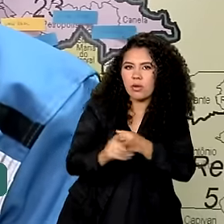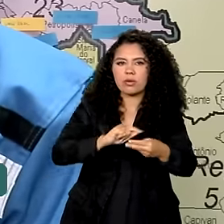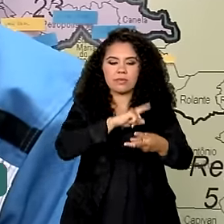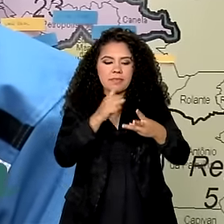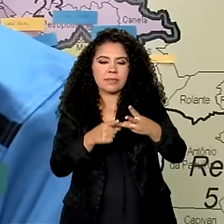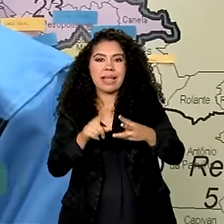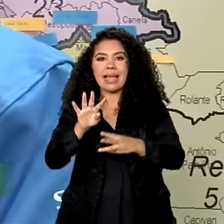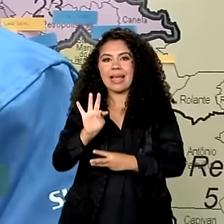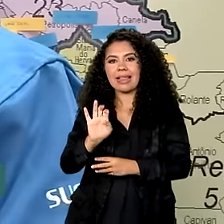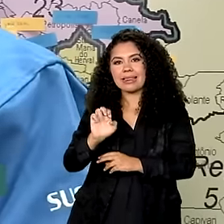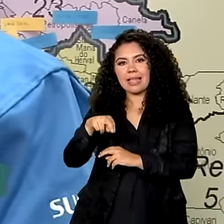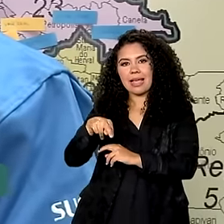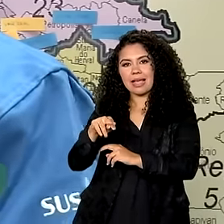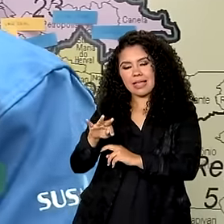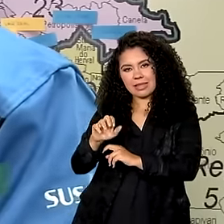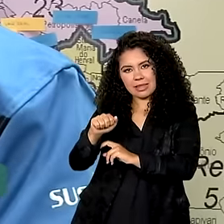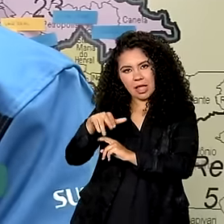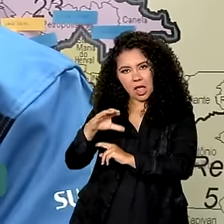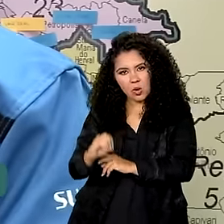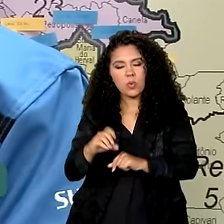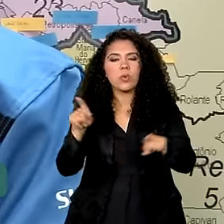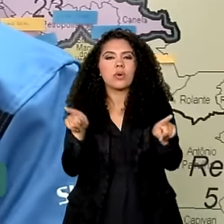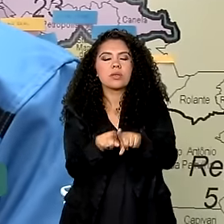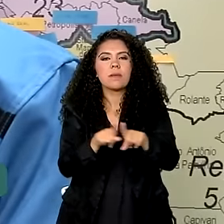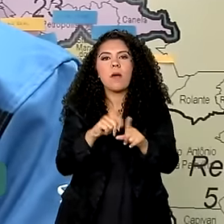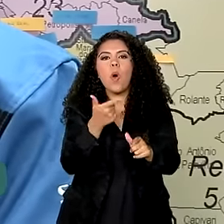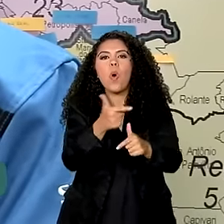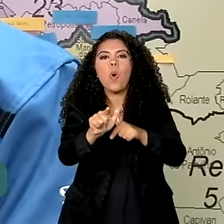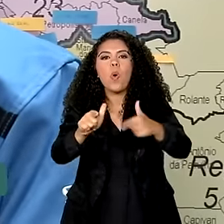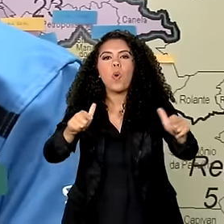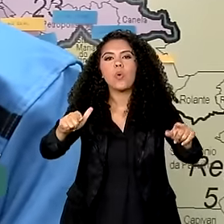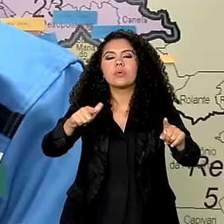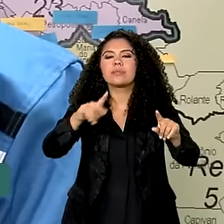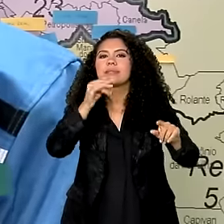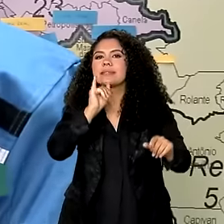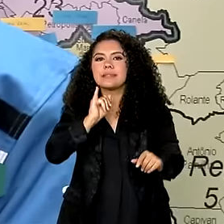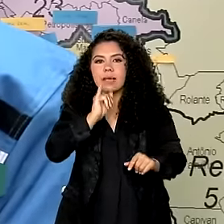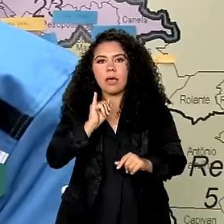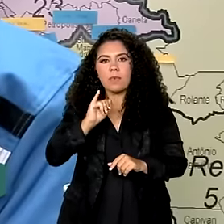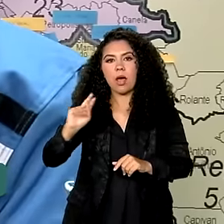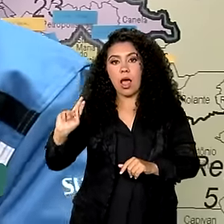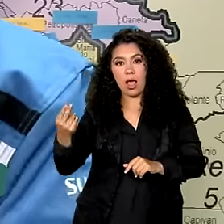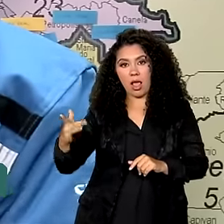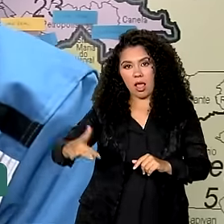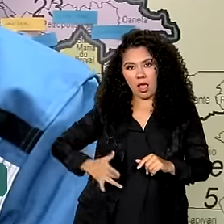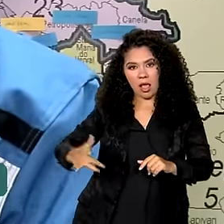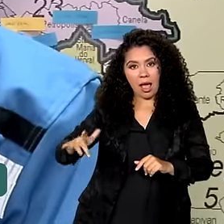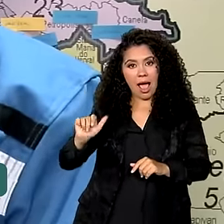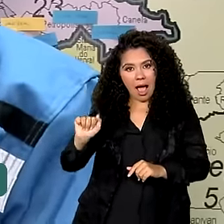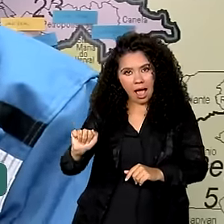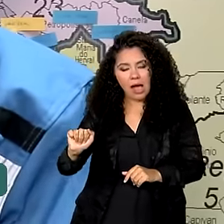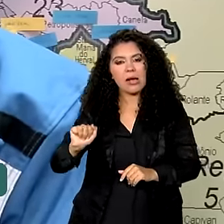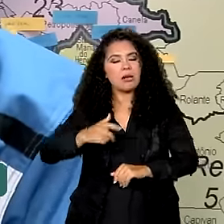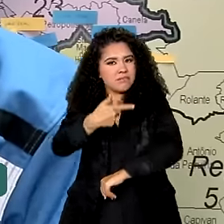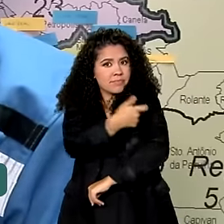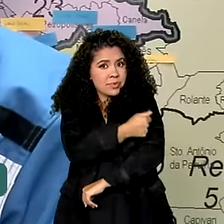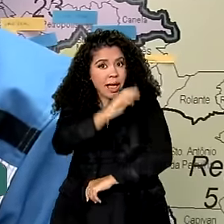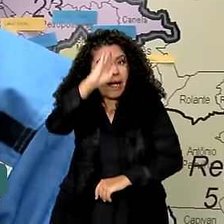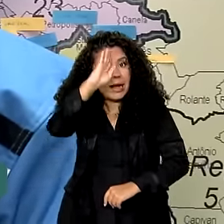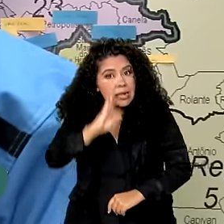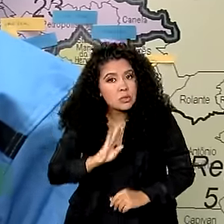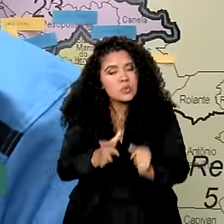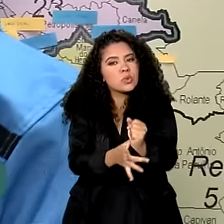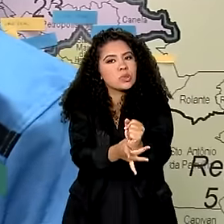contra o tétano, e algumas situações muito específicas também em relação à hepatite A. A vacina é gratuita, é segura,